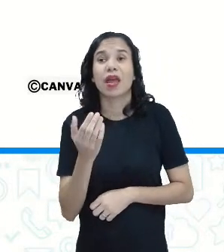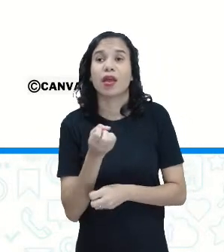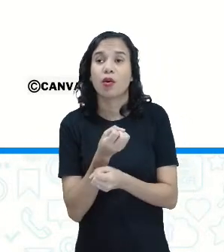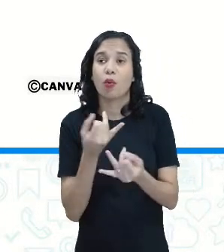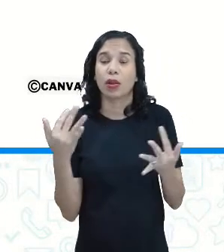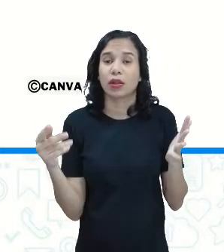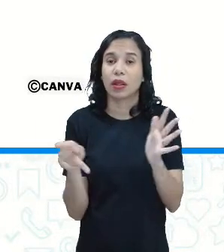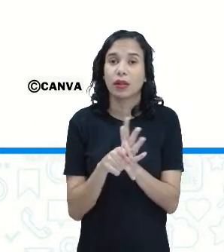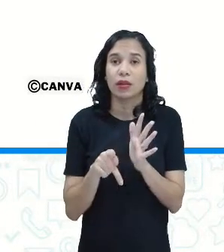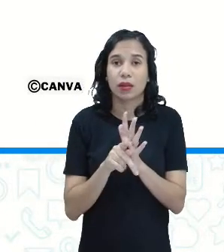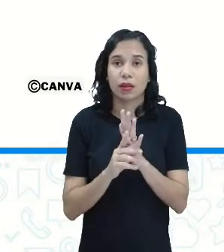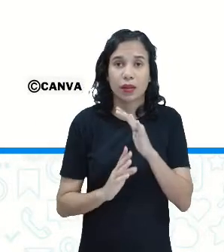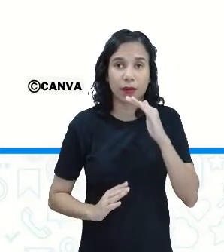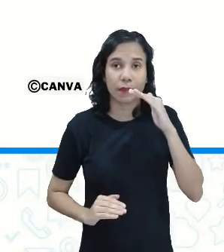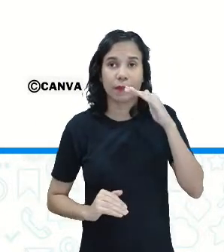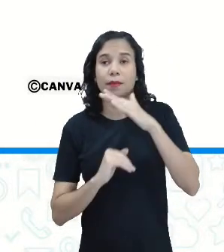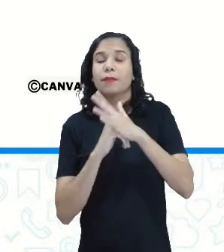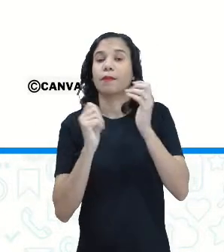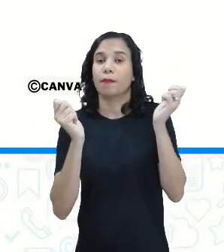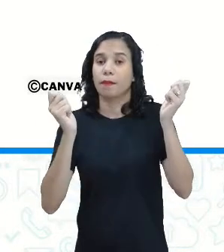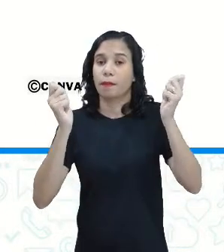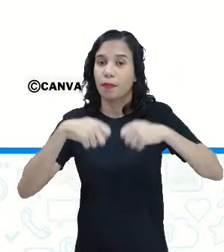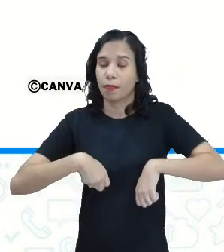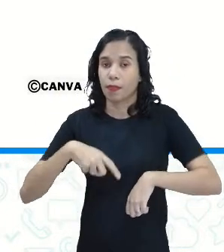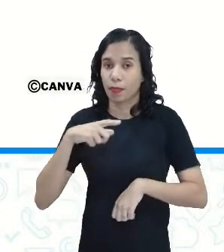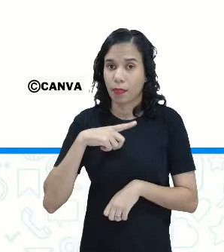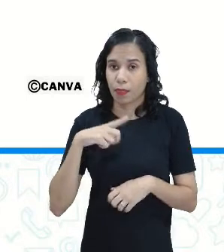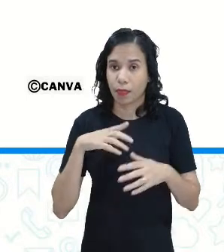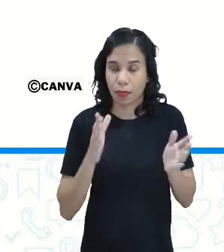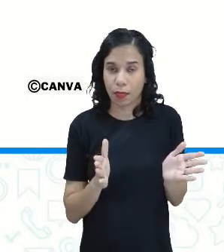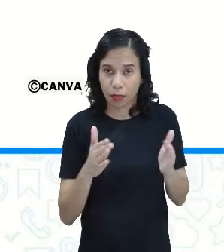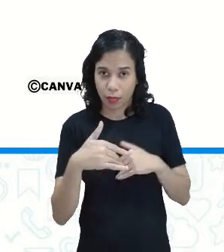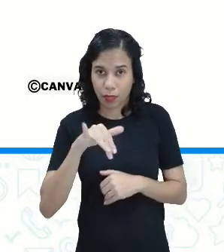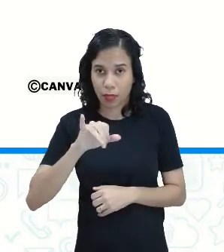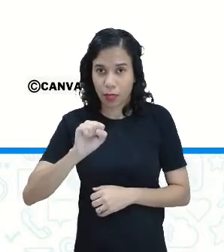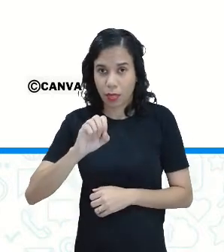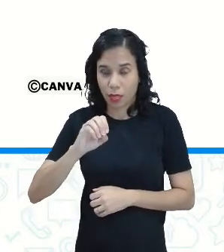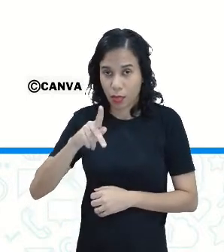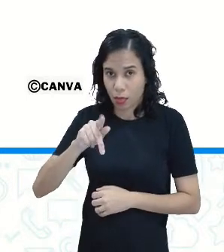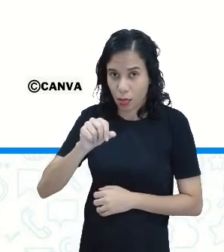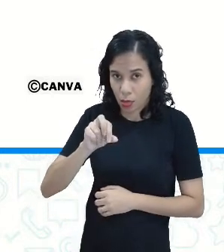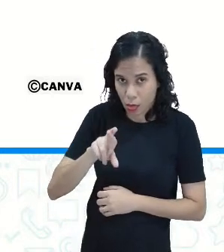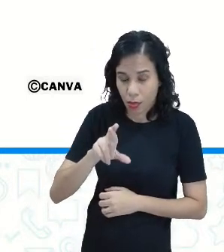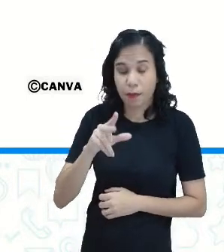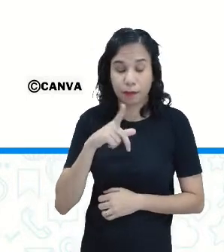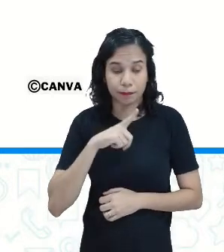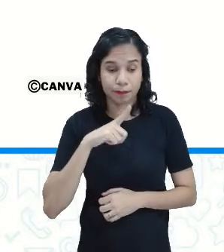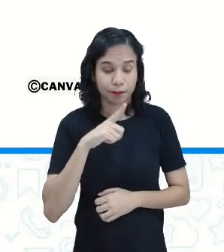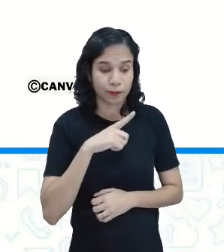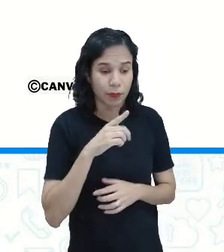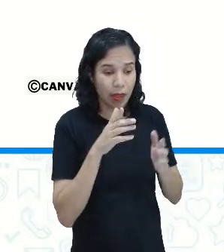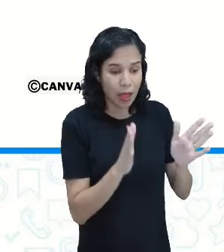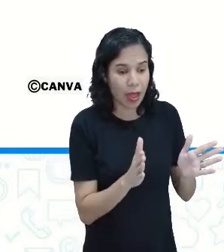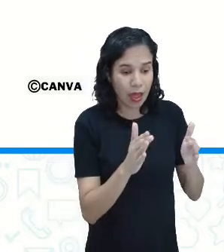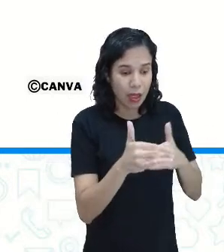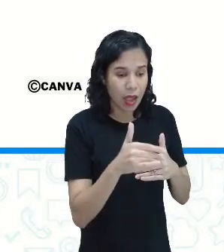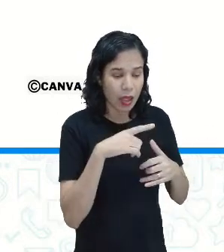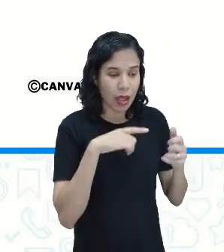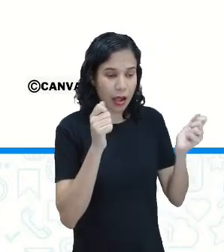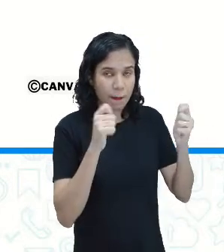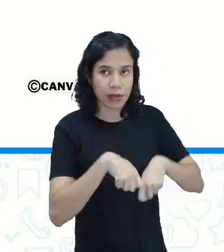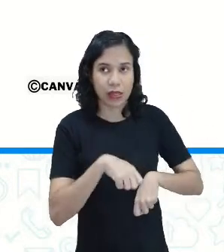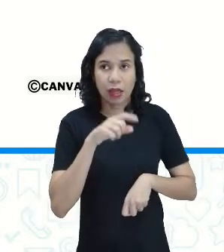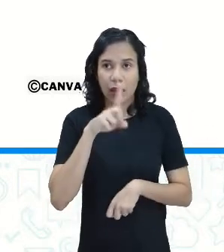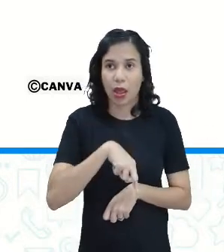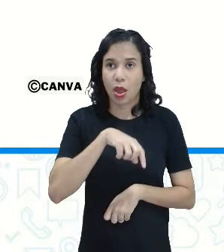quantidade da capacidade da caixa de isopor. Ele tem uma caixa de isopor que a capacidade é